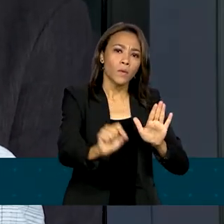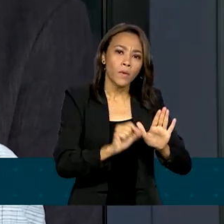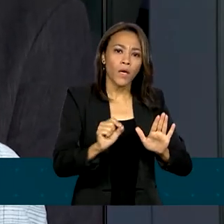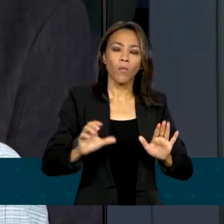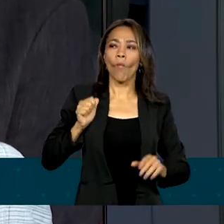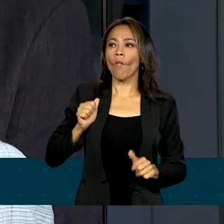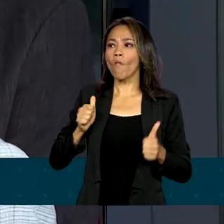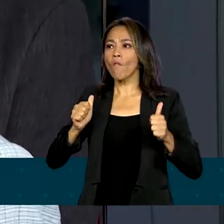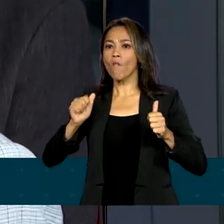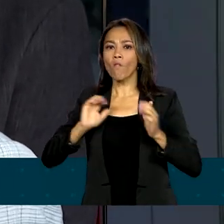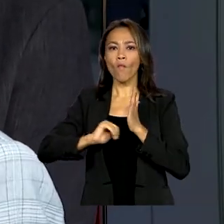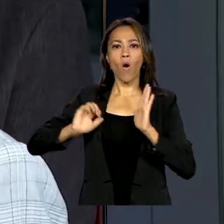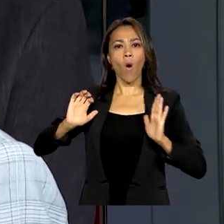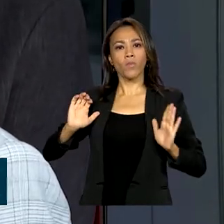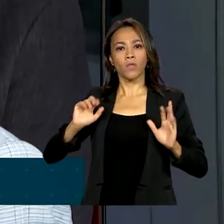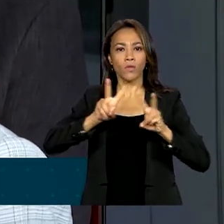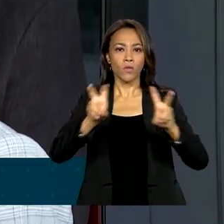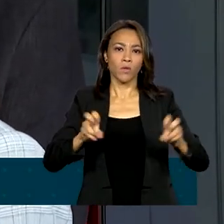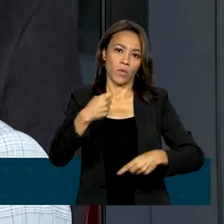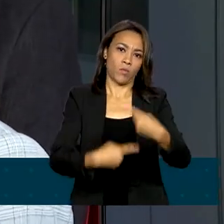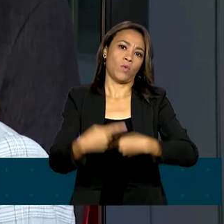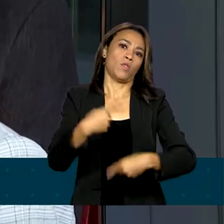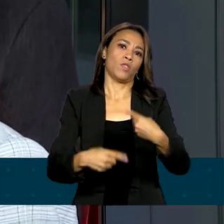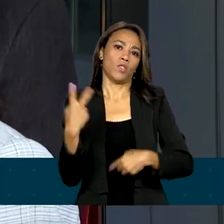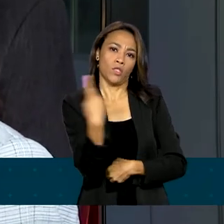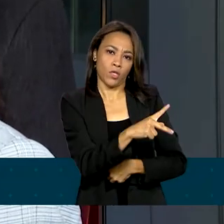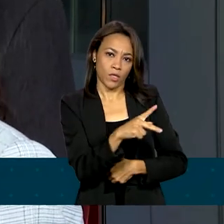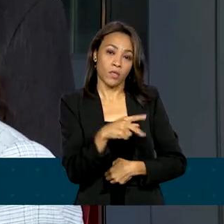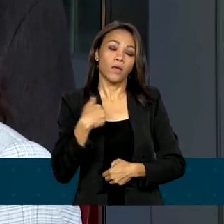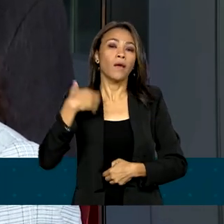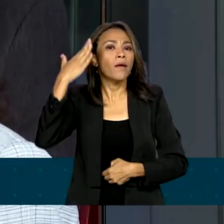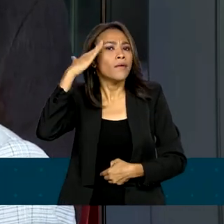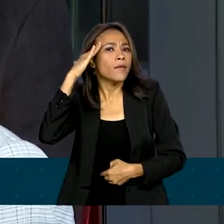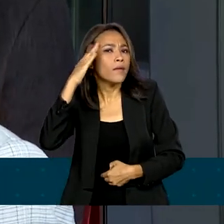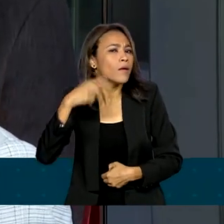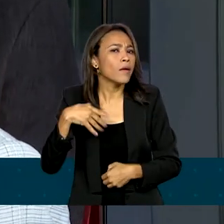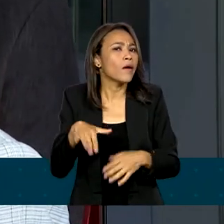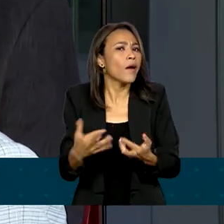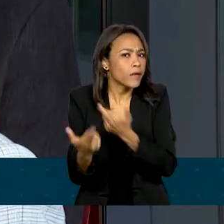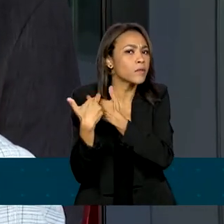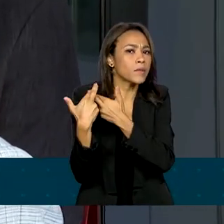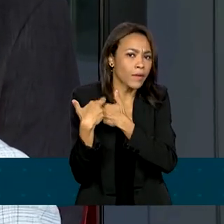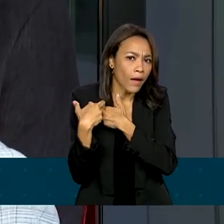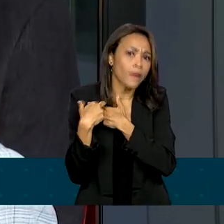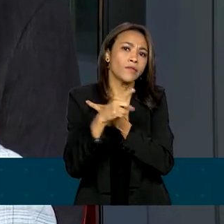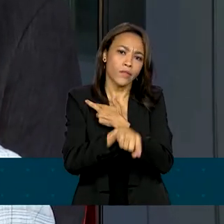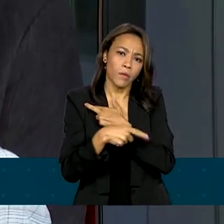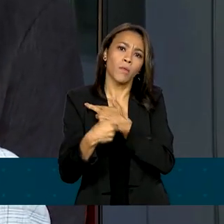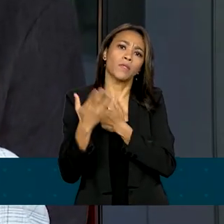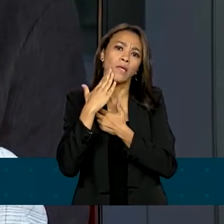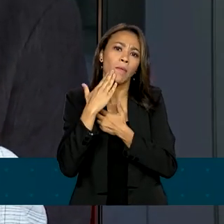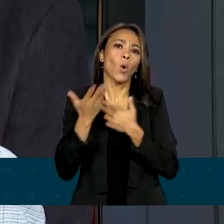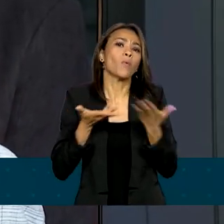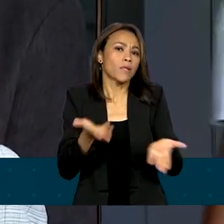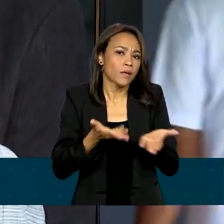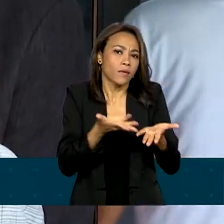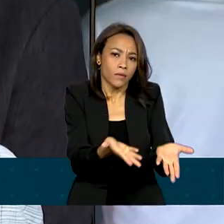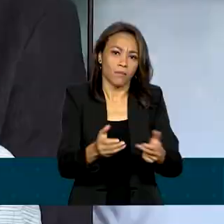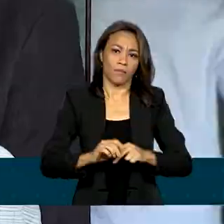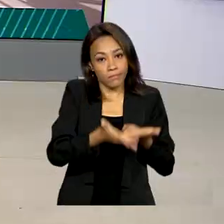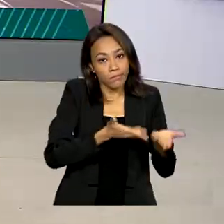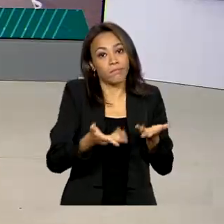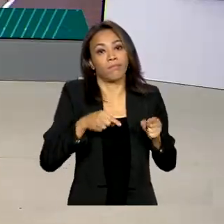omissão em relação a políticas públicas. Nós precisamos entender essas responsabilidades e encaminhar o tratamento delas devidamente.